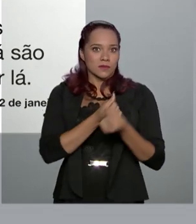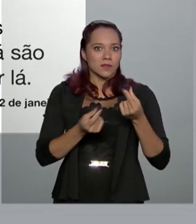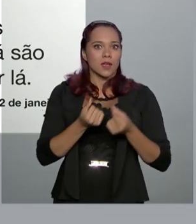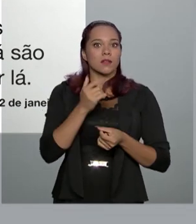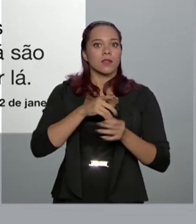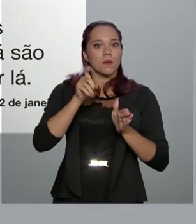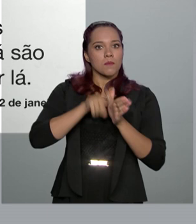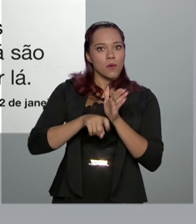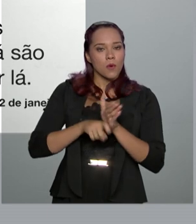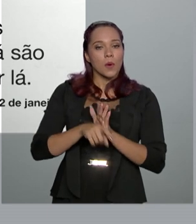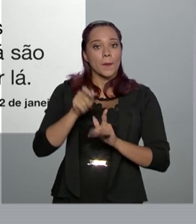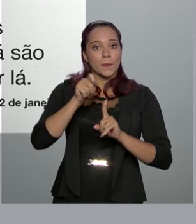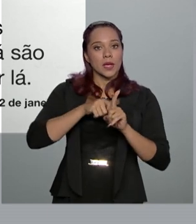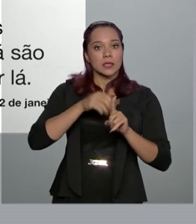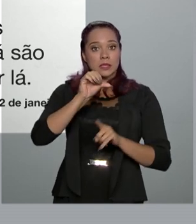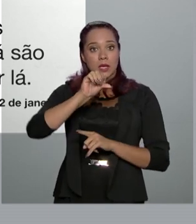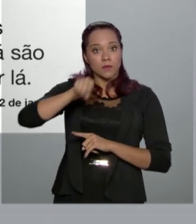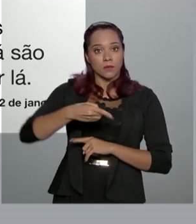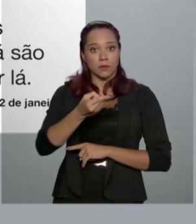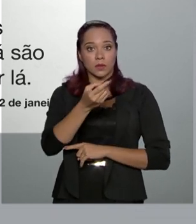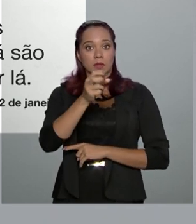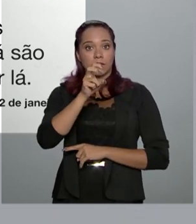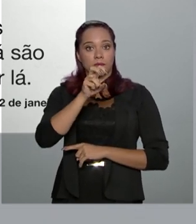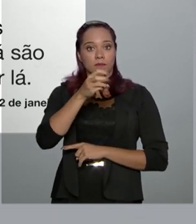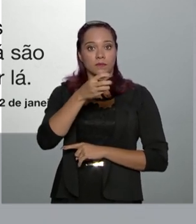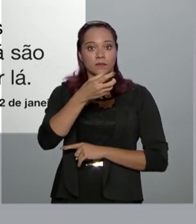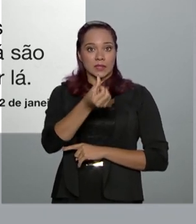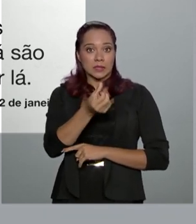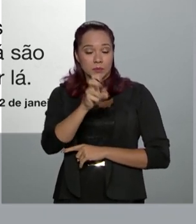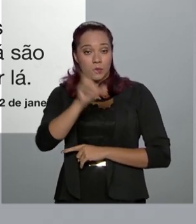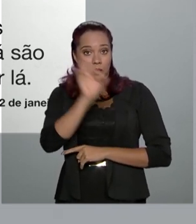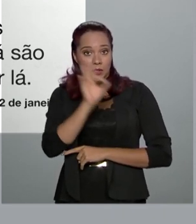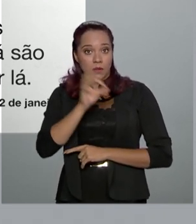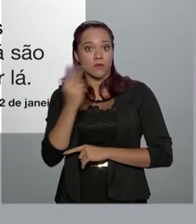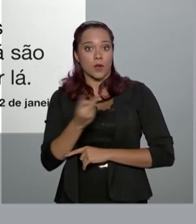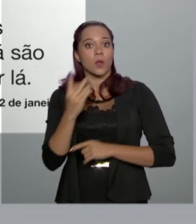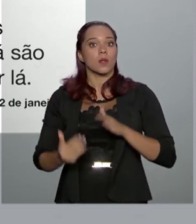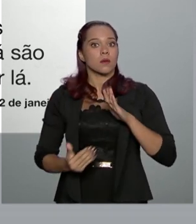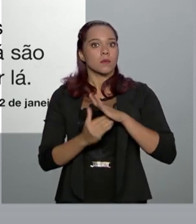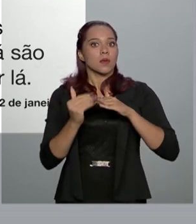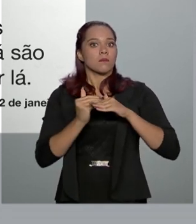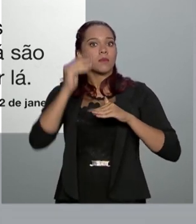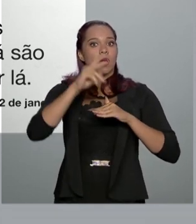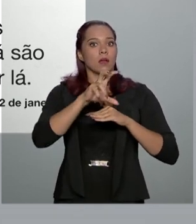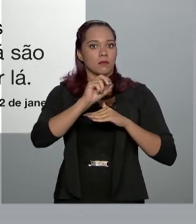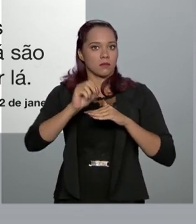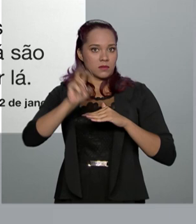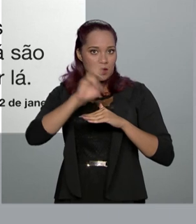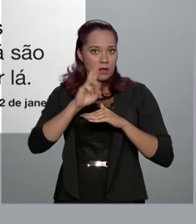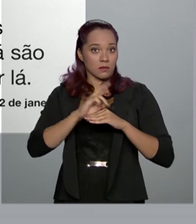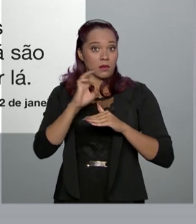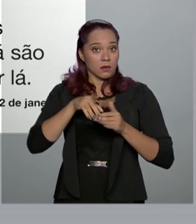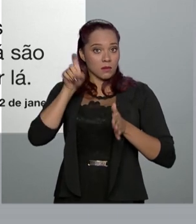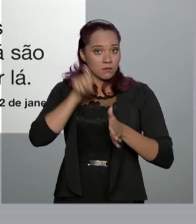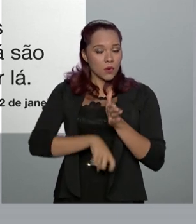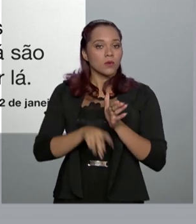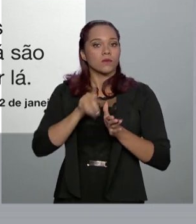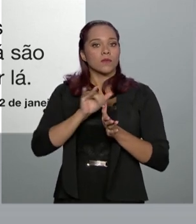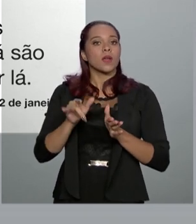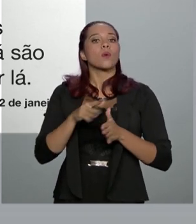tarifa mensal de até 0,25% sobre o valor do limite que exceder R$ 500. A tarifa será